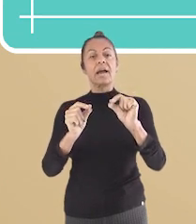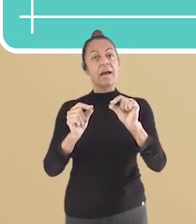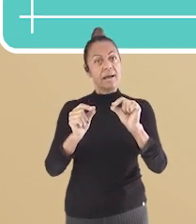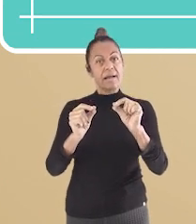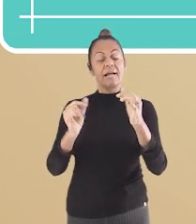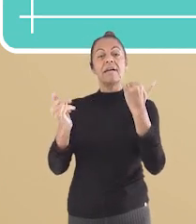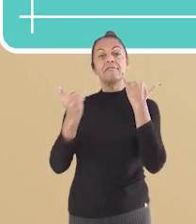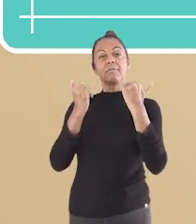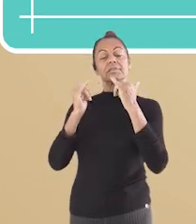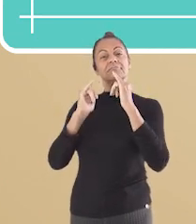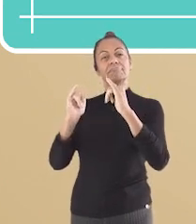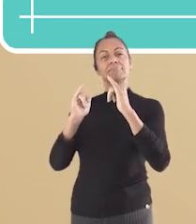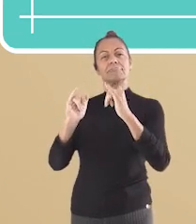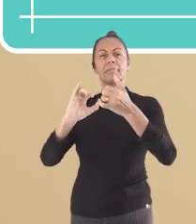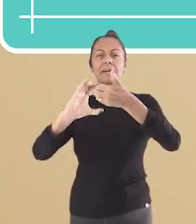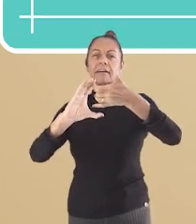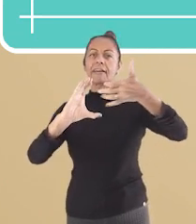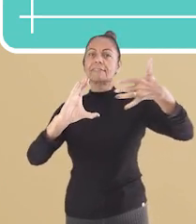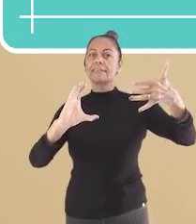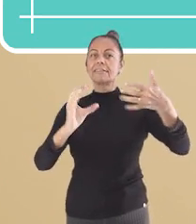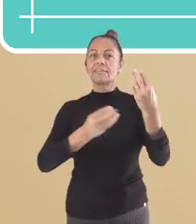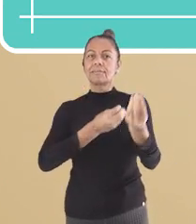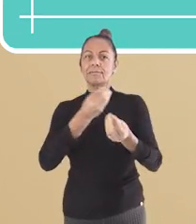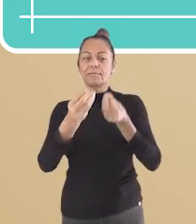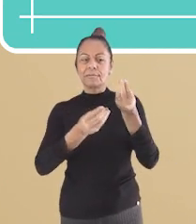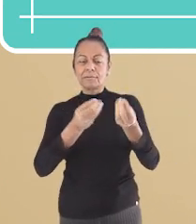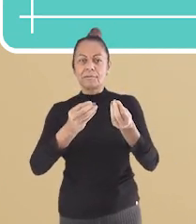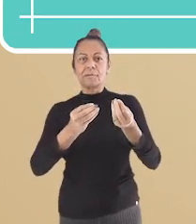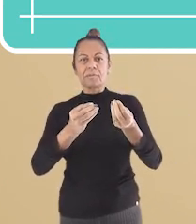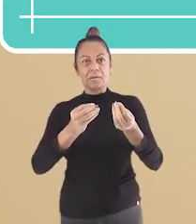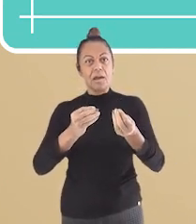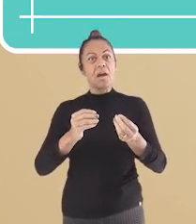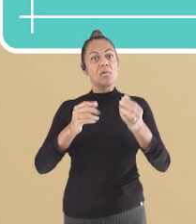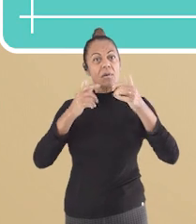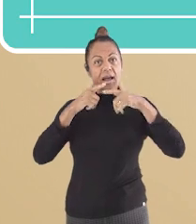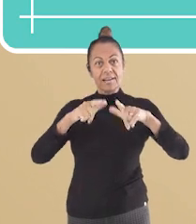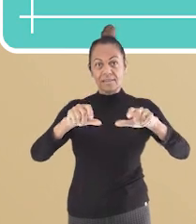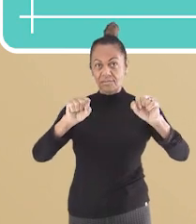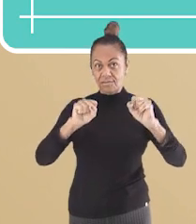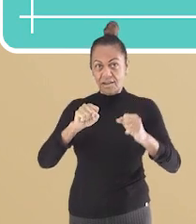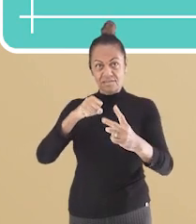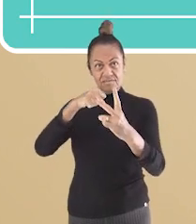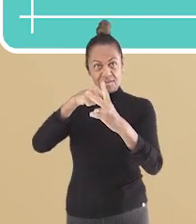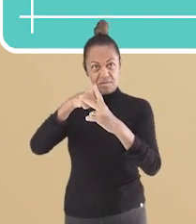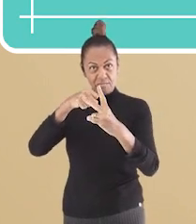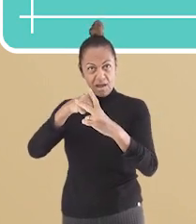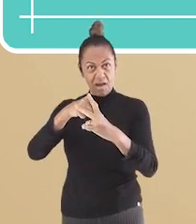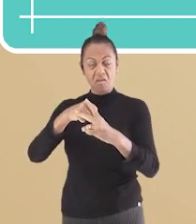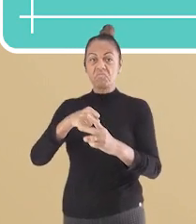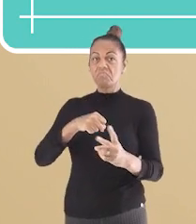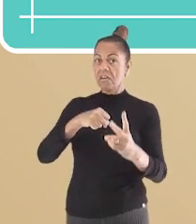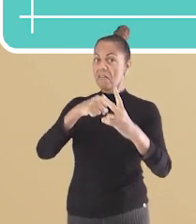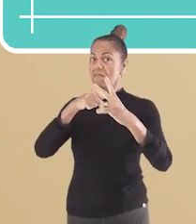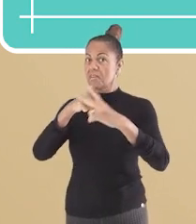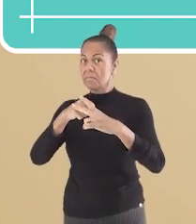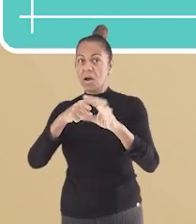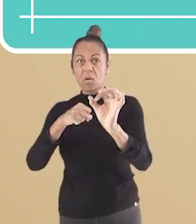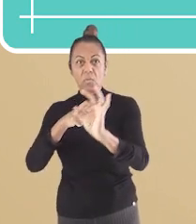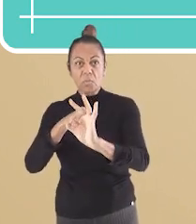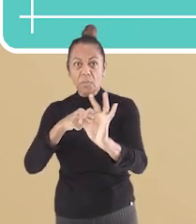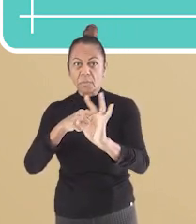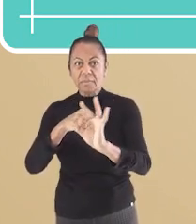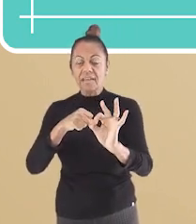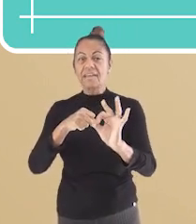características. Distinguir as linguagens verbal, não verbal, mista ou híbrida. Entender o que